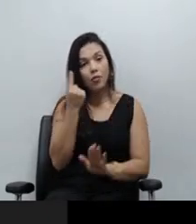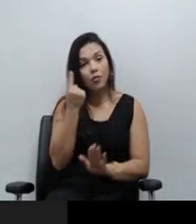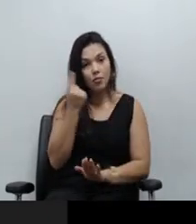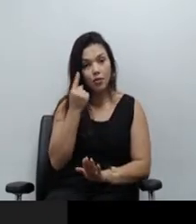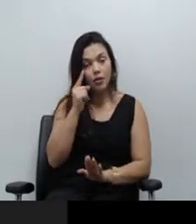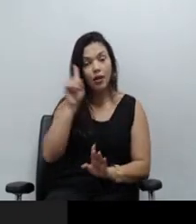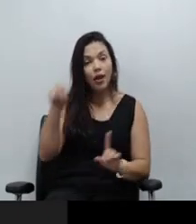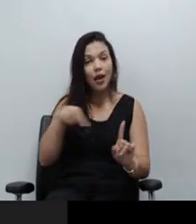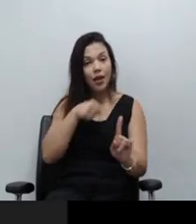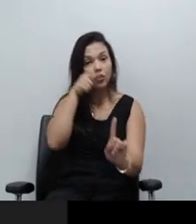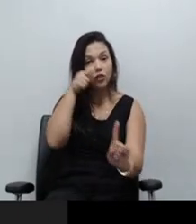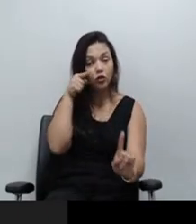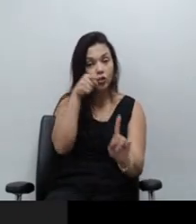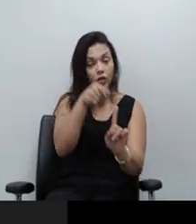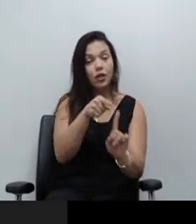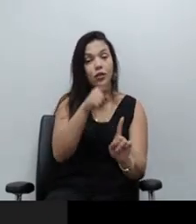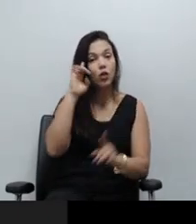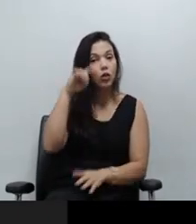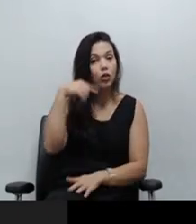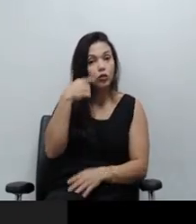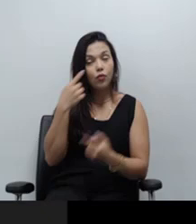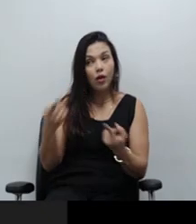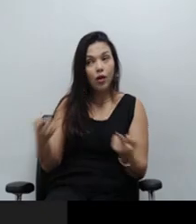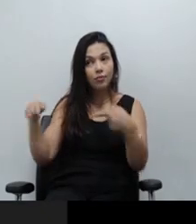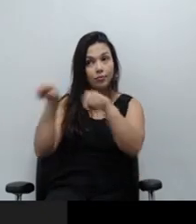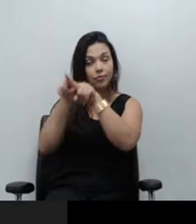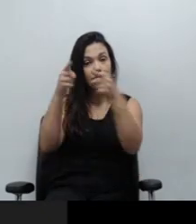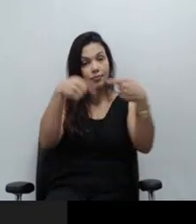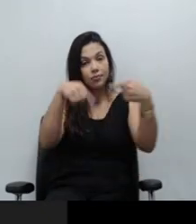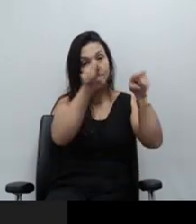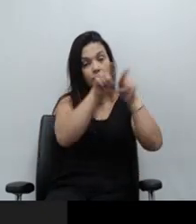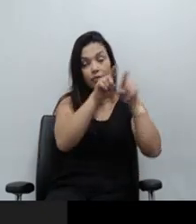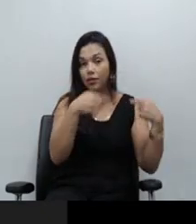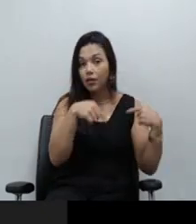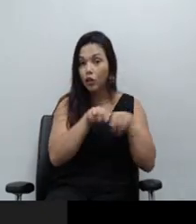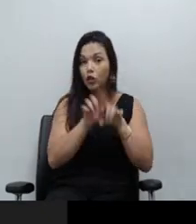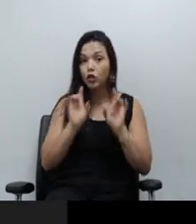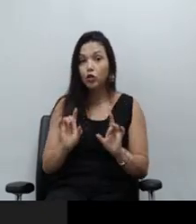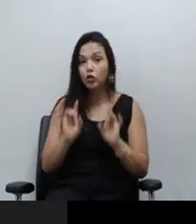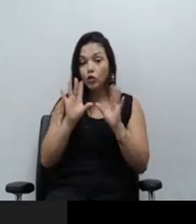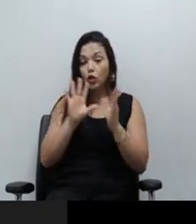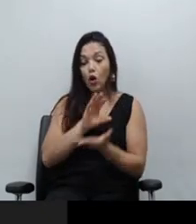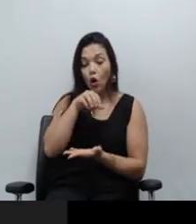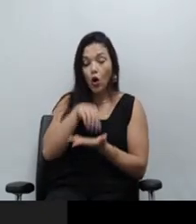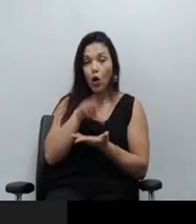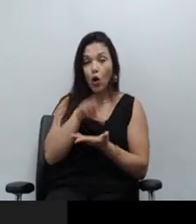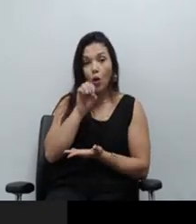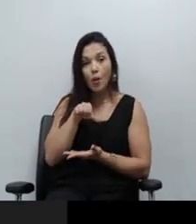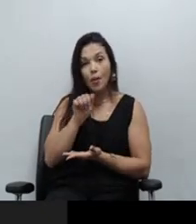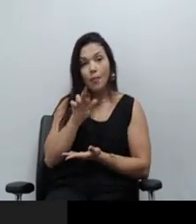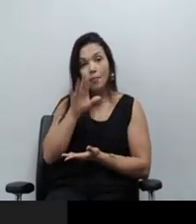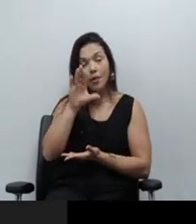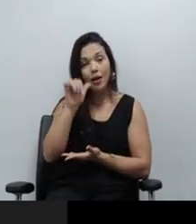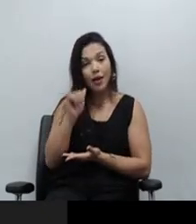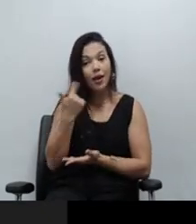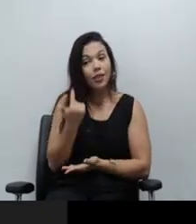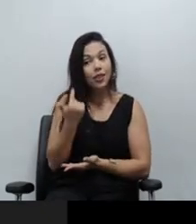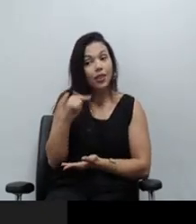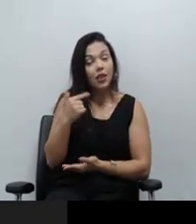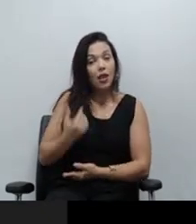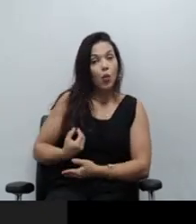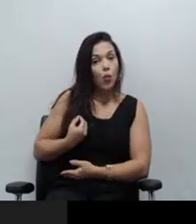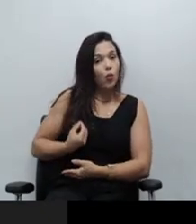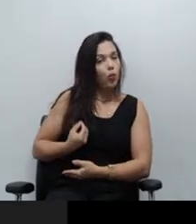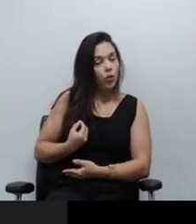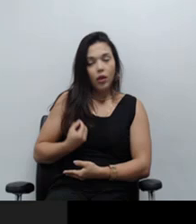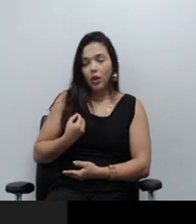ou indicação de advogados conveniados com a Defensoria será permitido apenas nas comarcas onde não houver unidade da